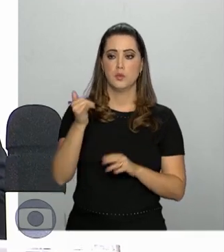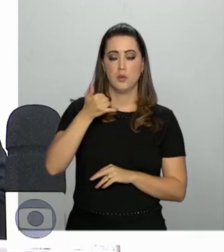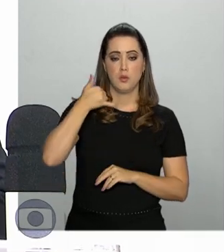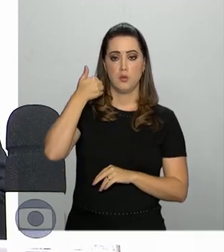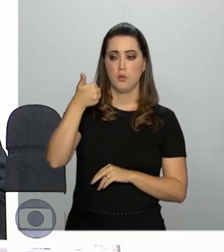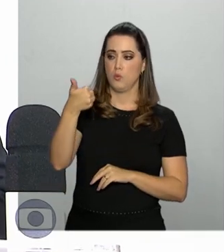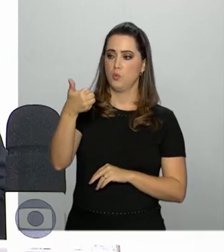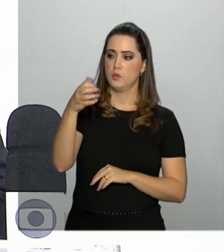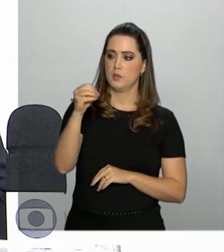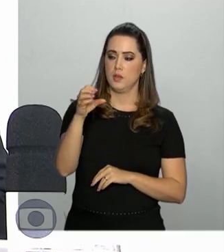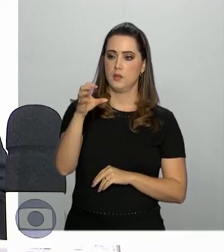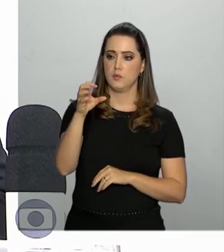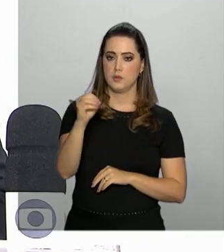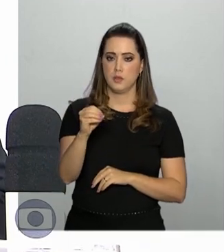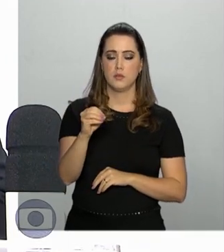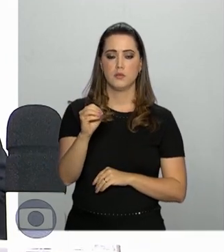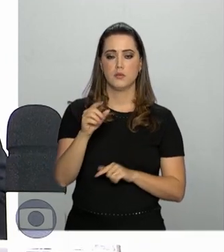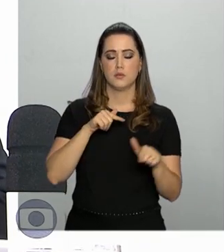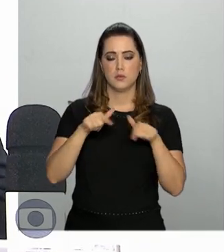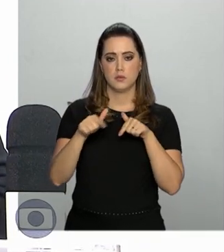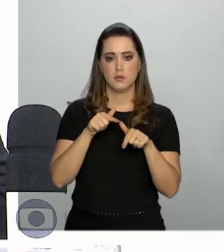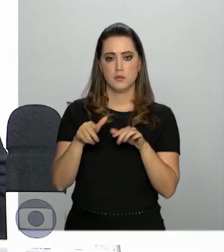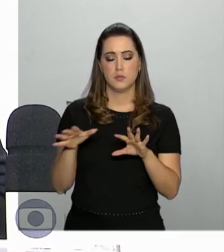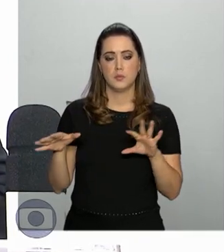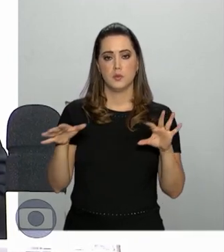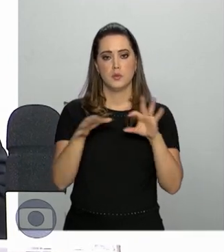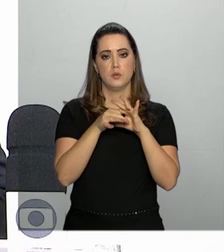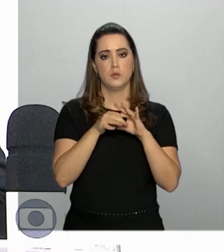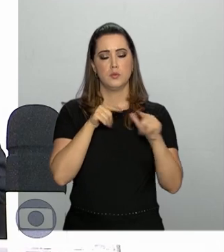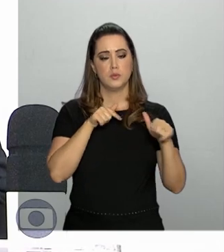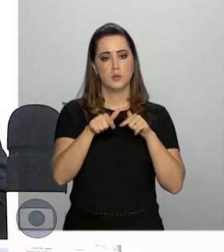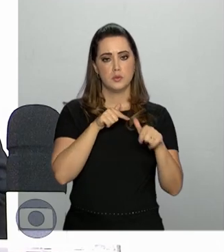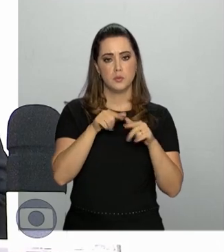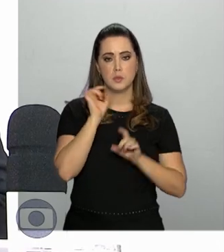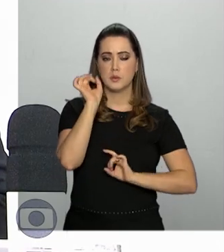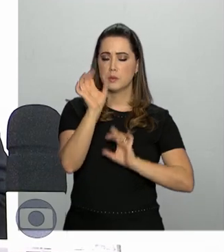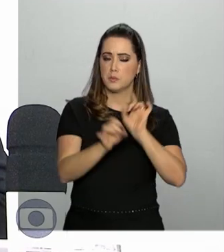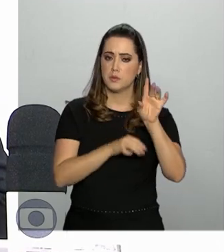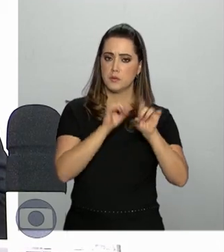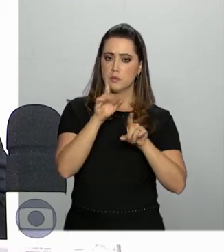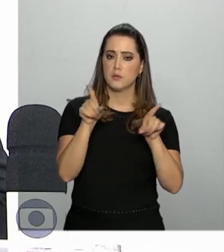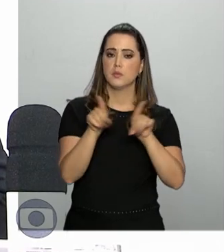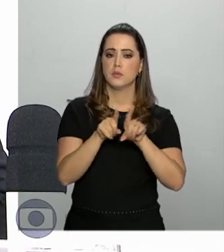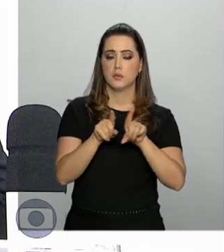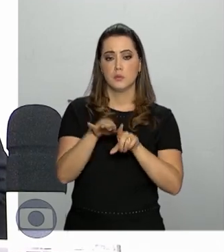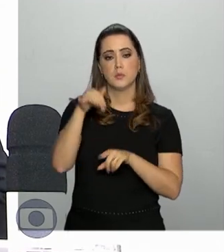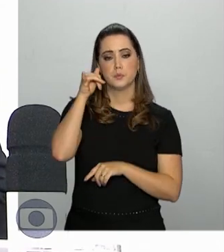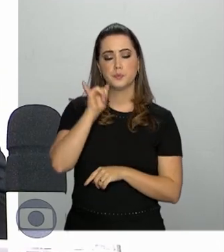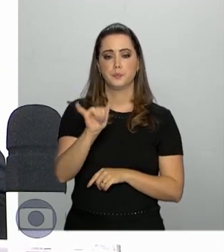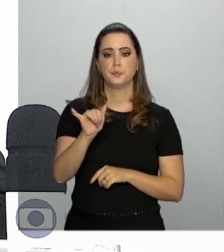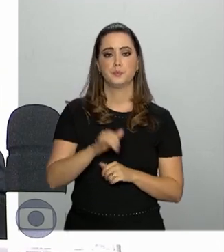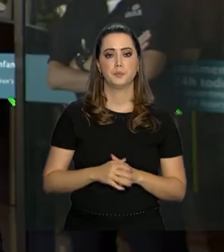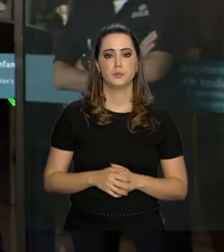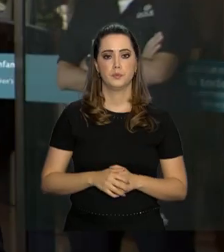-100 vai atuar no conjunto destas ações específicas e de prevenção.